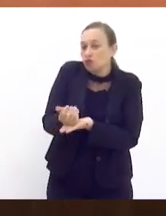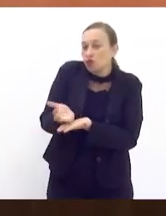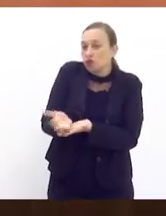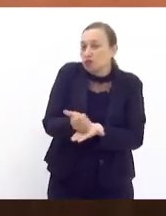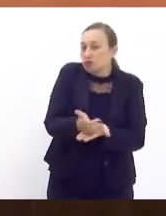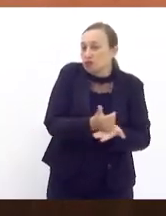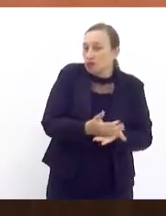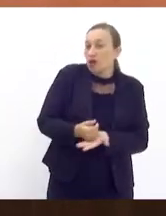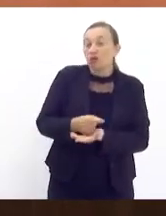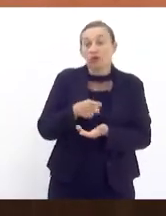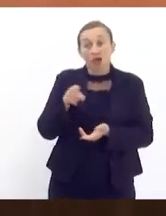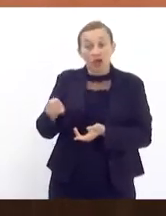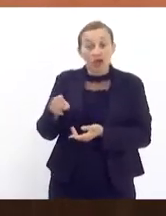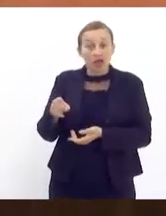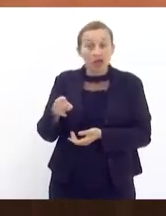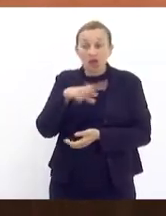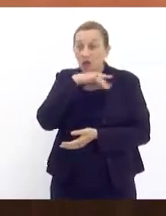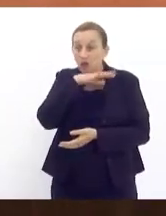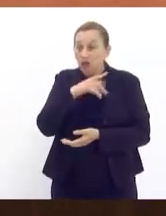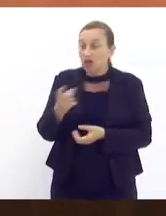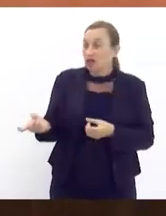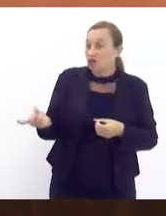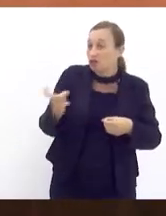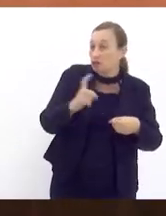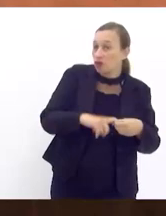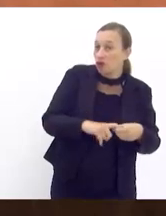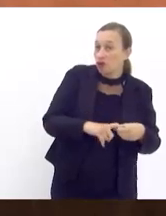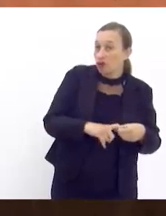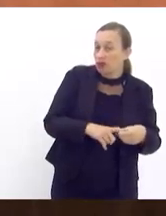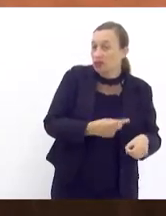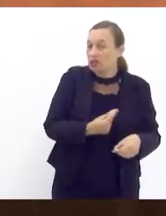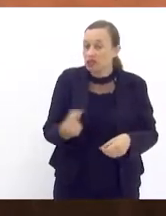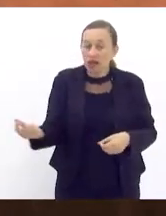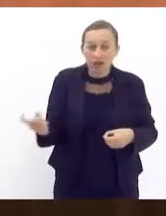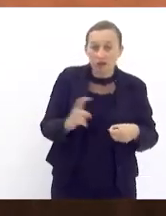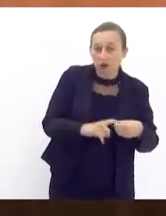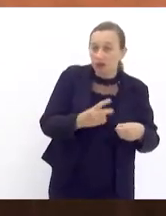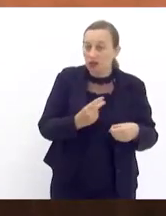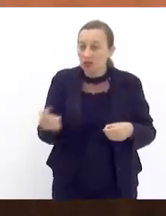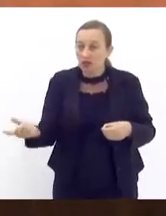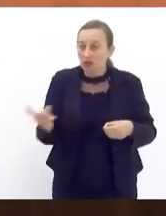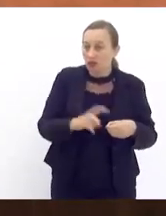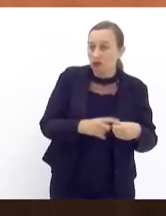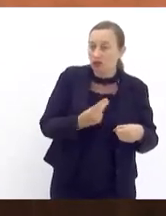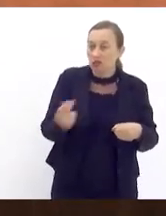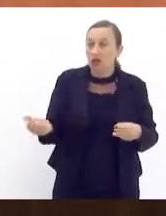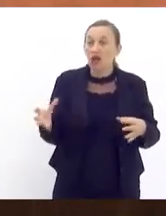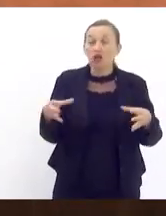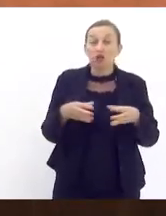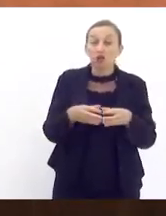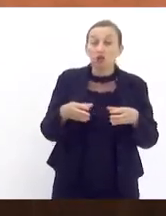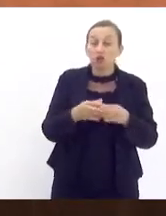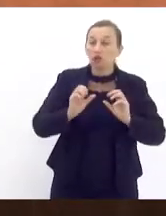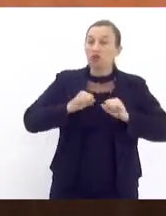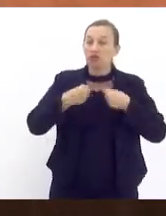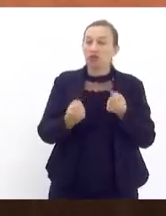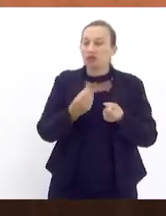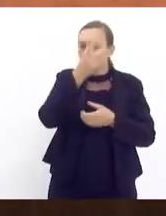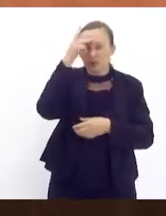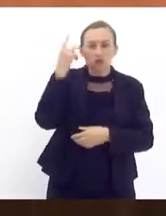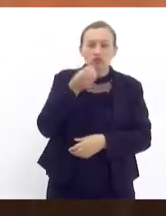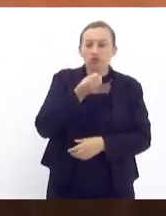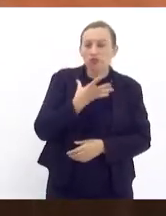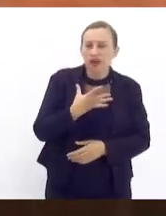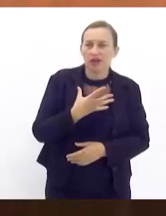ali entra interventor volta interventor volta interventor entra interventor e o grupo que hoje está defendendo são pessoas de